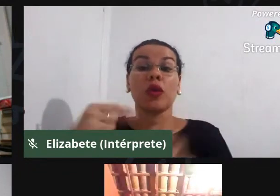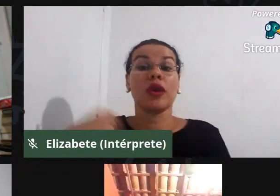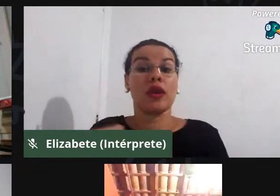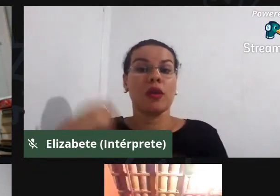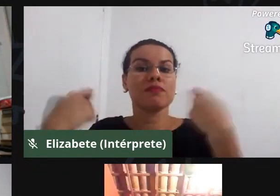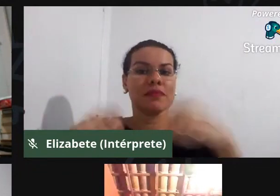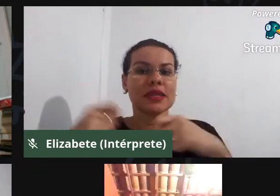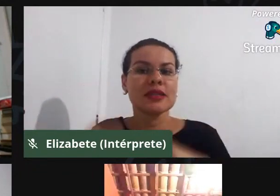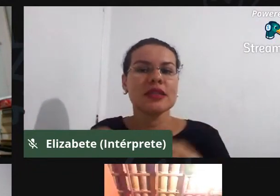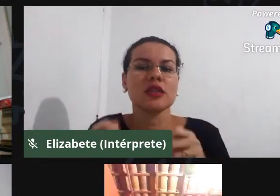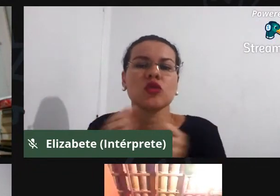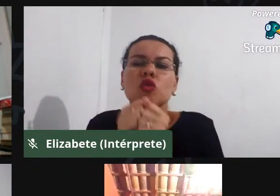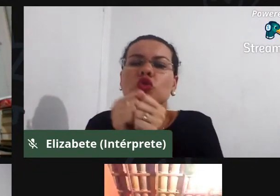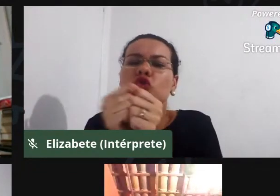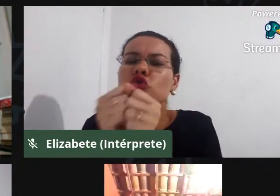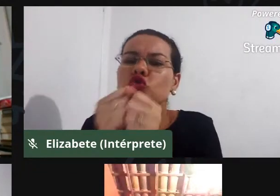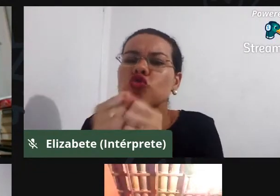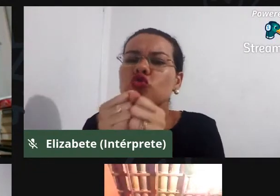né,